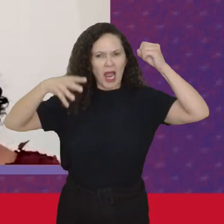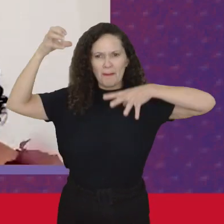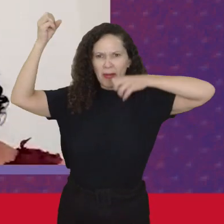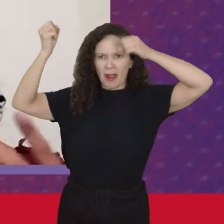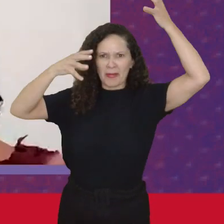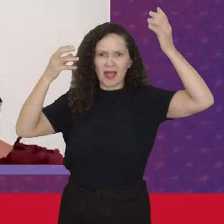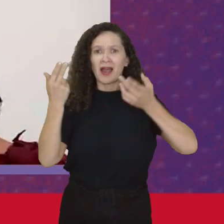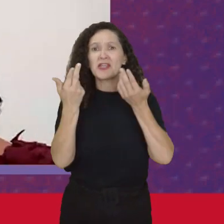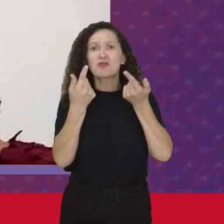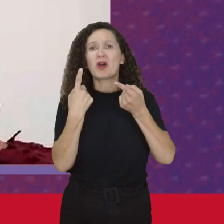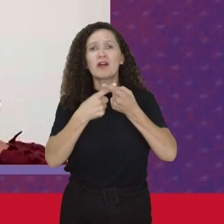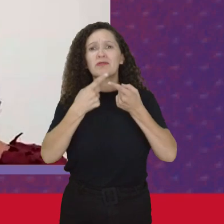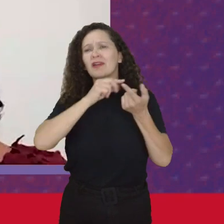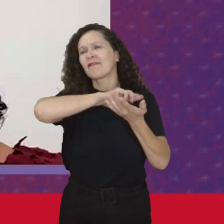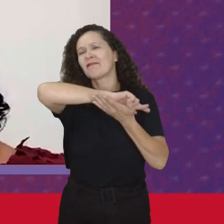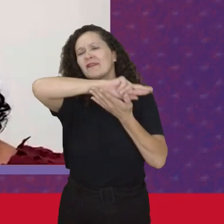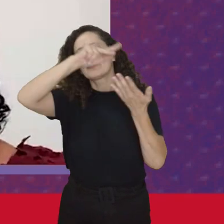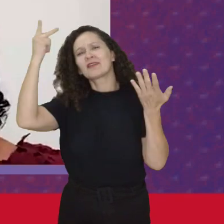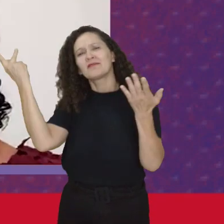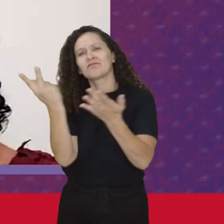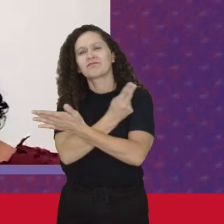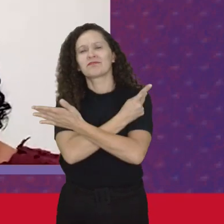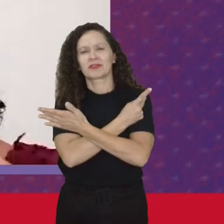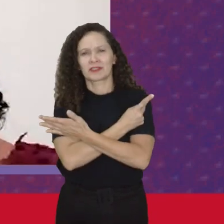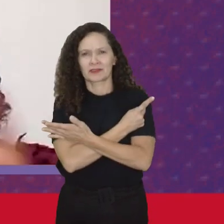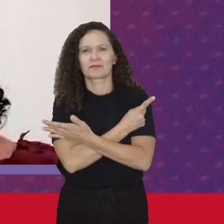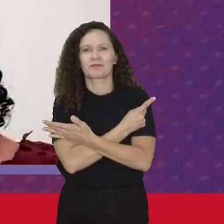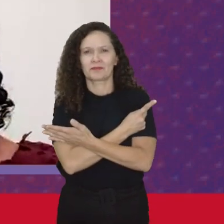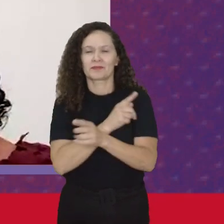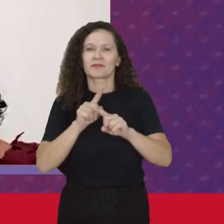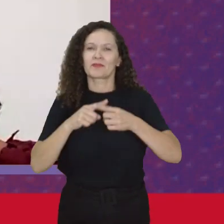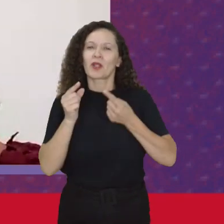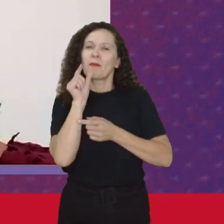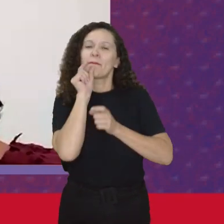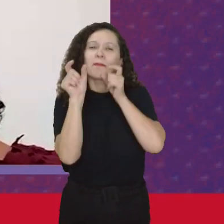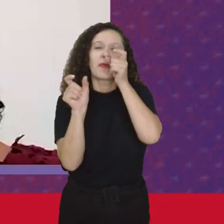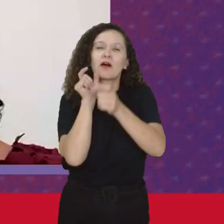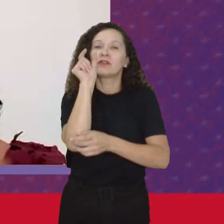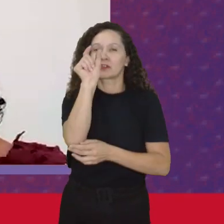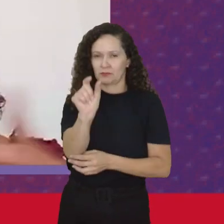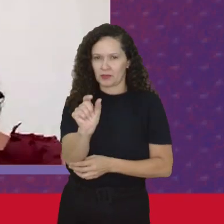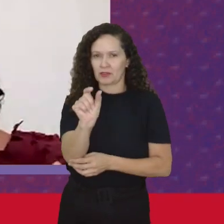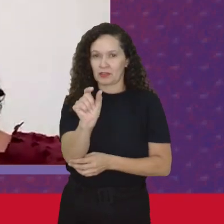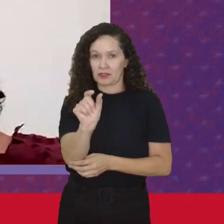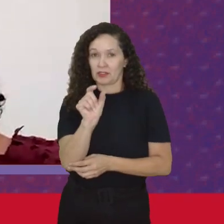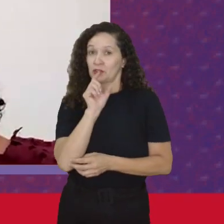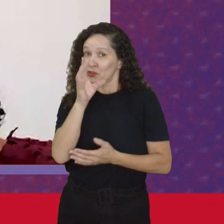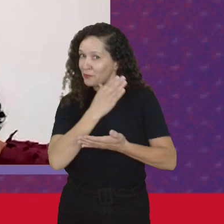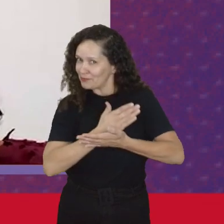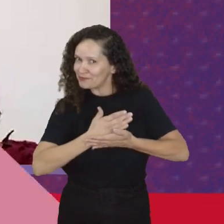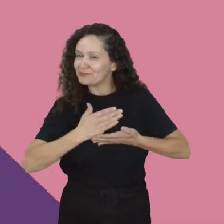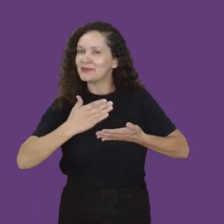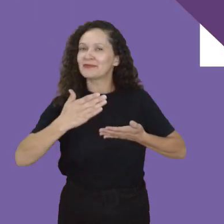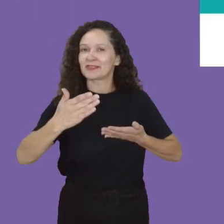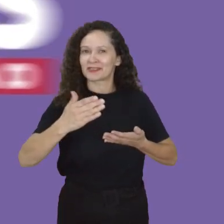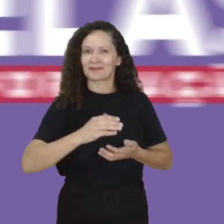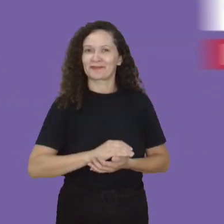foram Muitas coisas Mas assim Em poucas palavras Só para iniciar Né